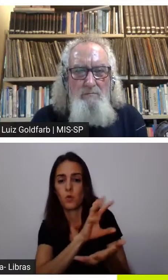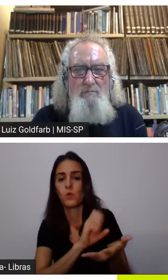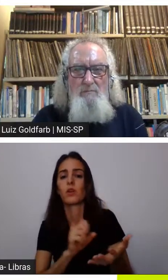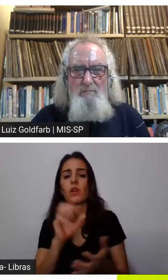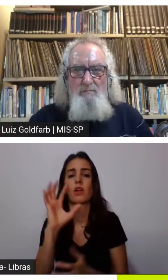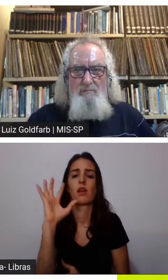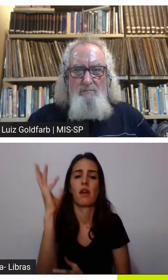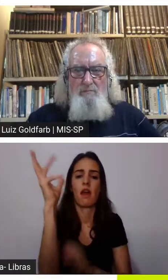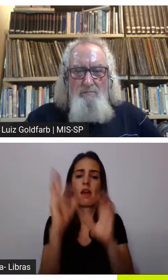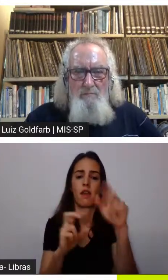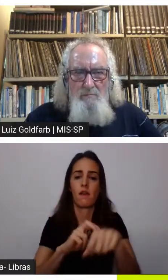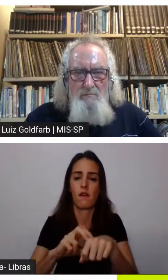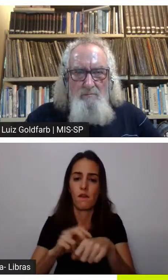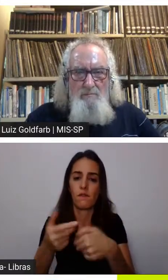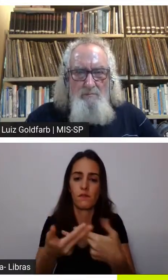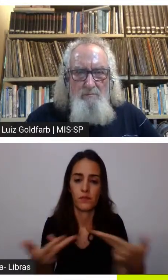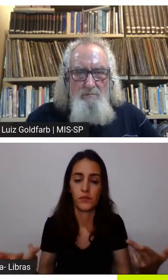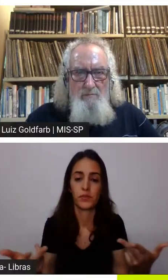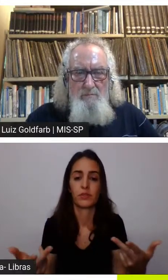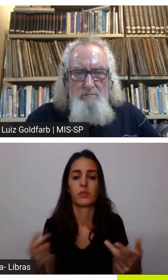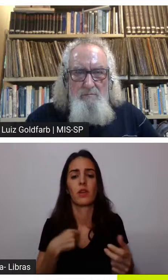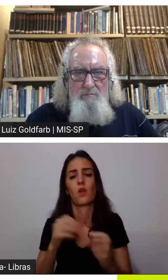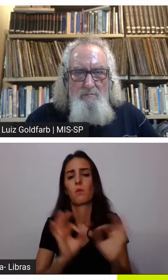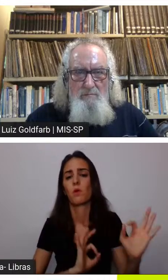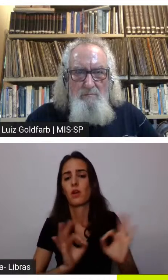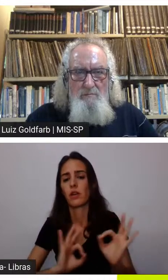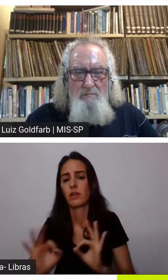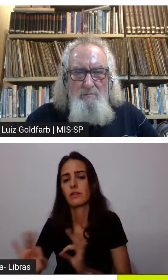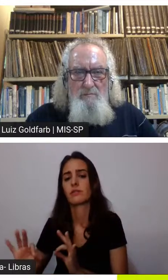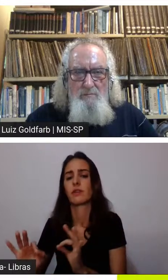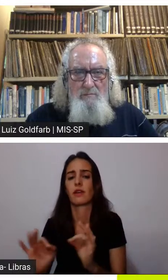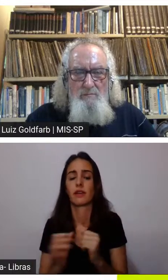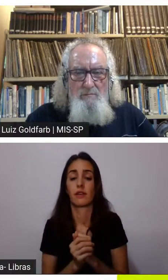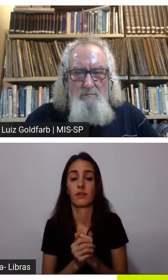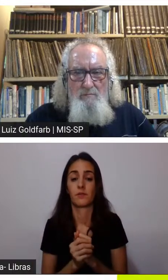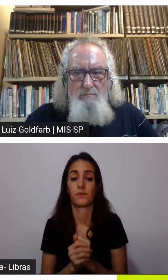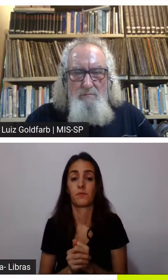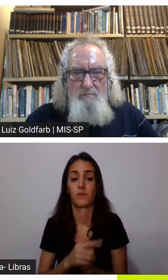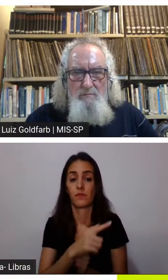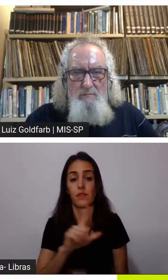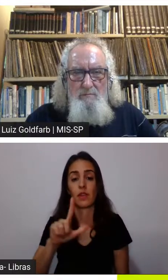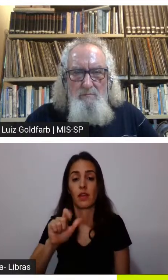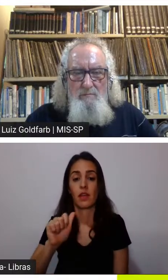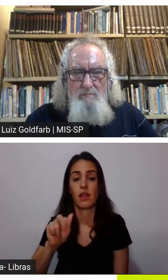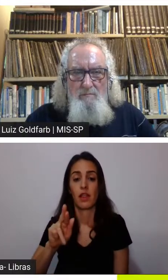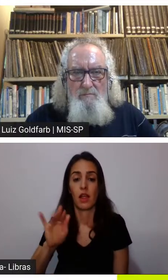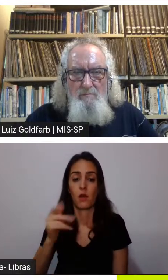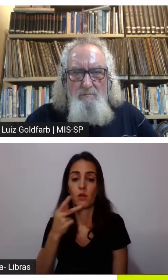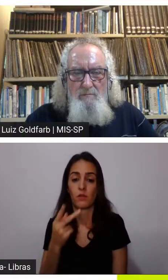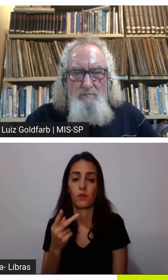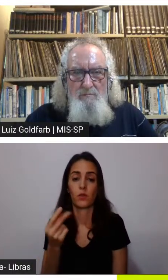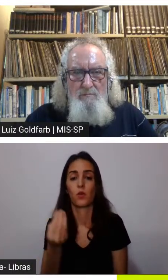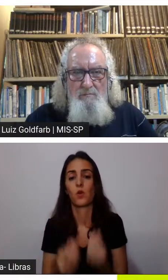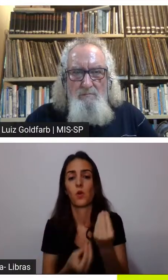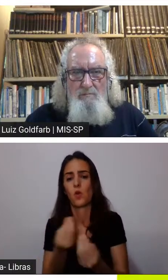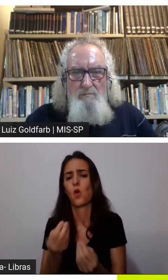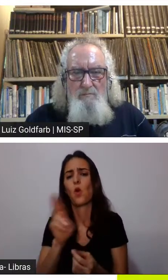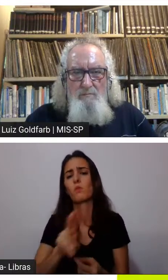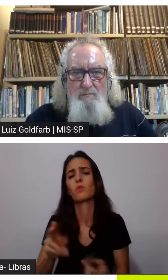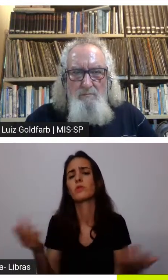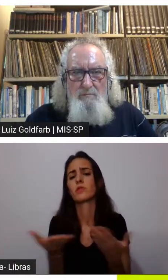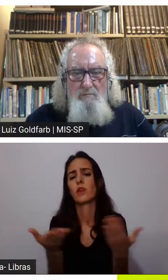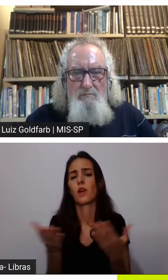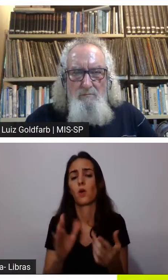fornecer uma grande estrutura logística para isso e eu acho que a Laura ela falou muito bem como a gente pode usar a tecnologia ou